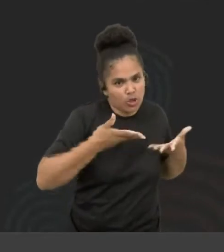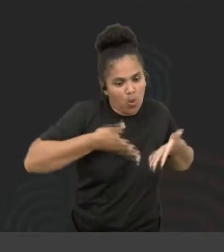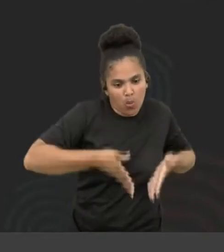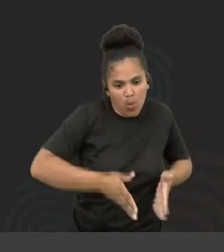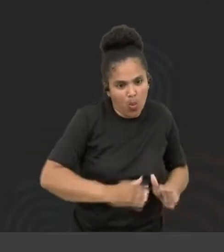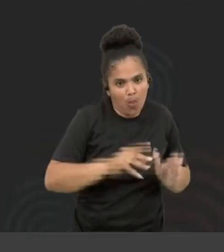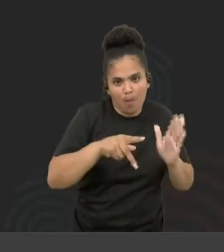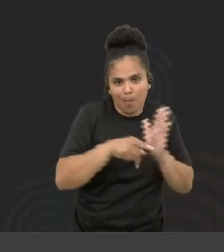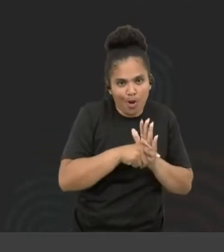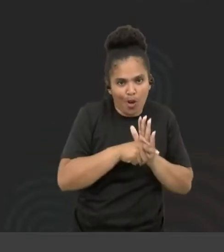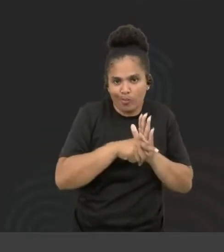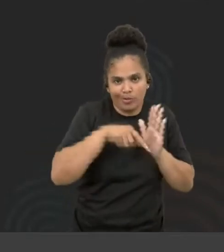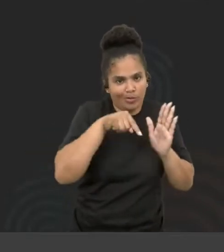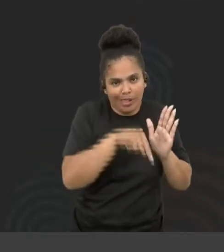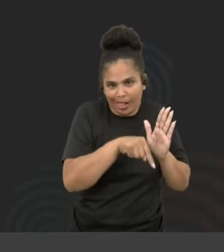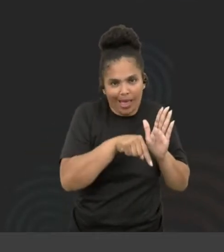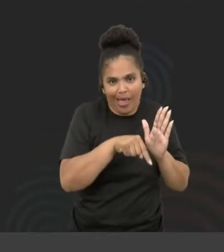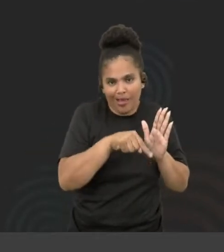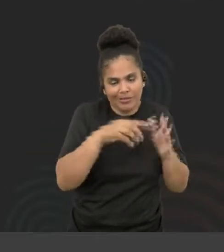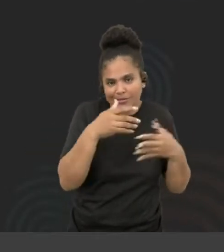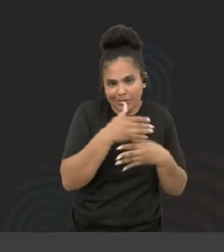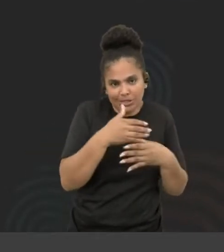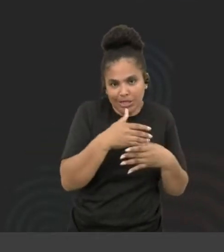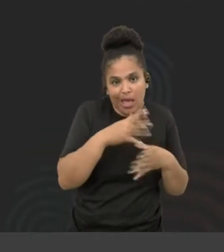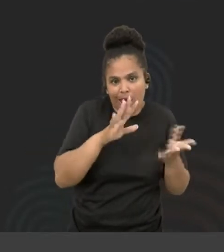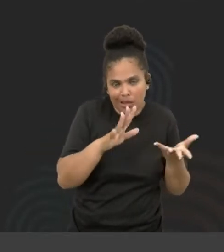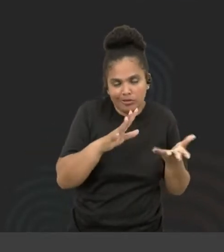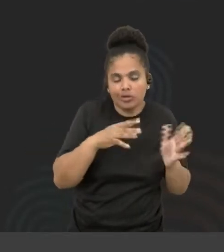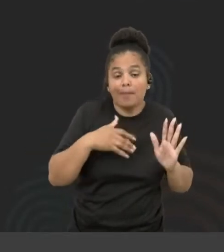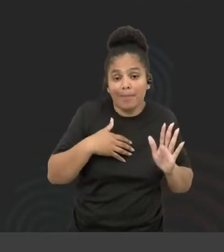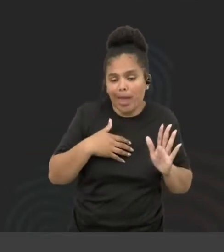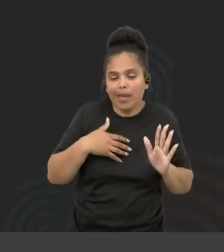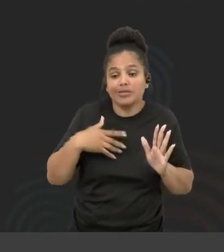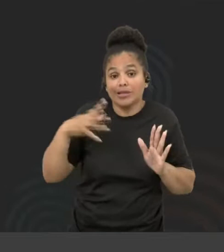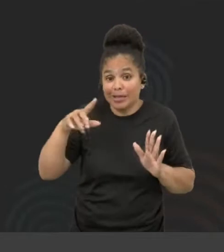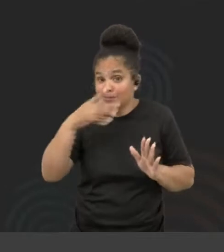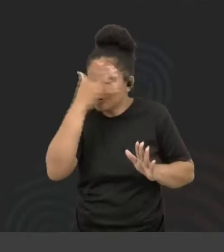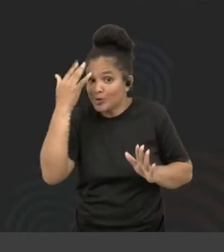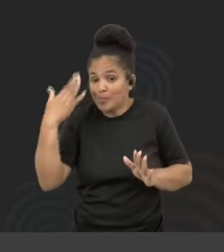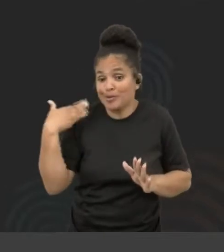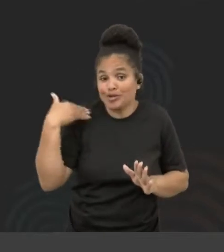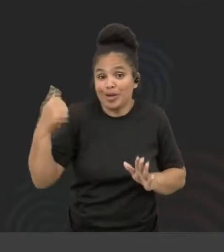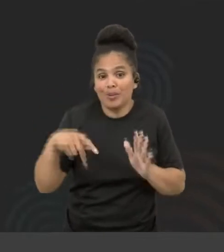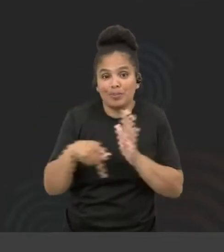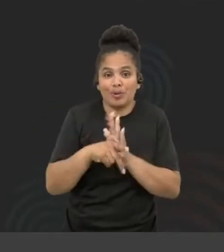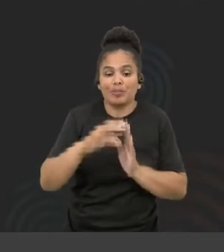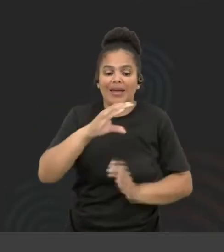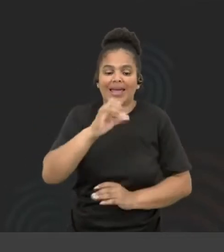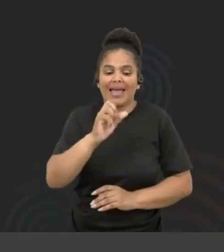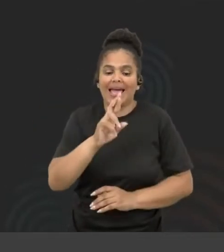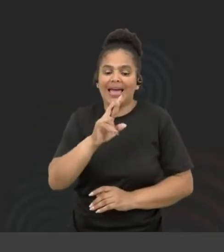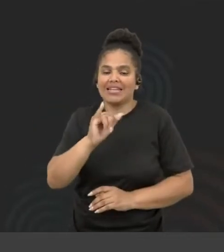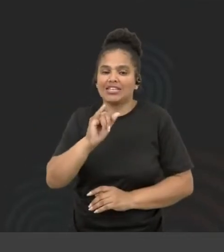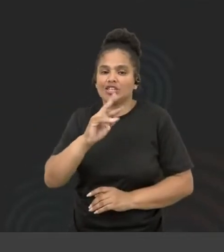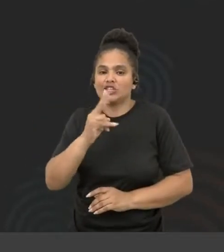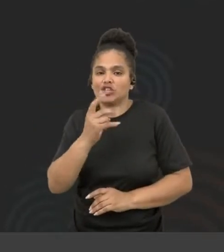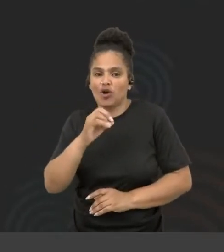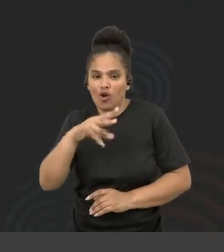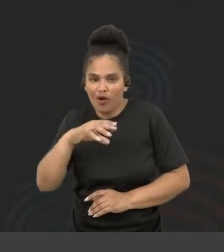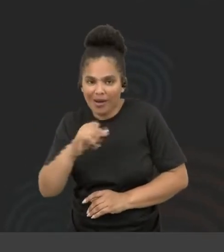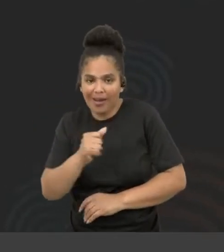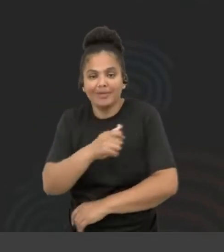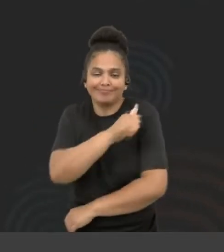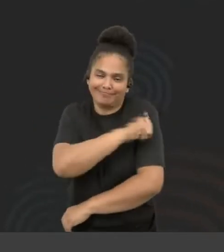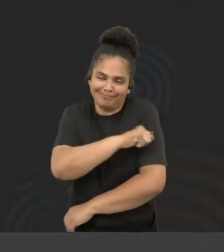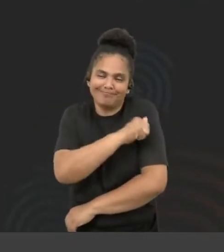nativo. As pessoas me chamam, inclusive, de carioca. E eu também me sinto carioca para caramba. Eu